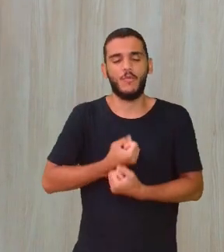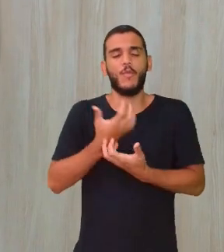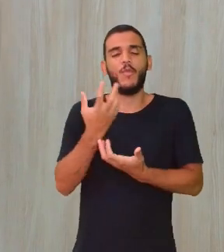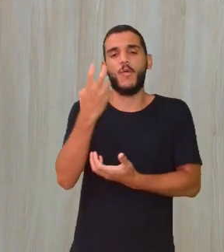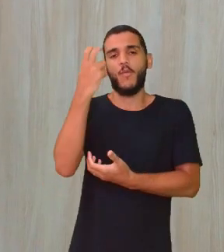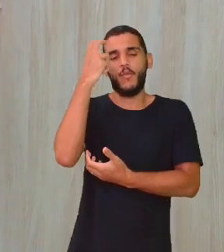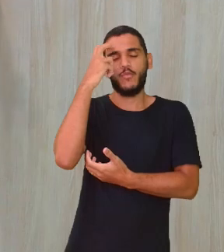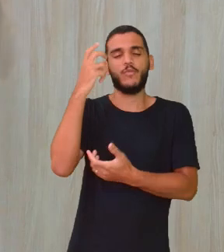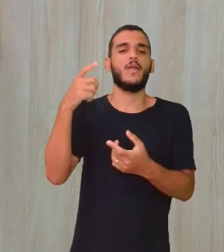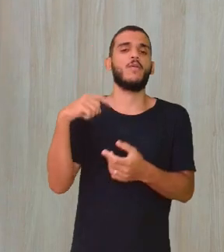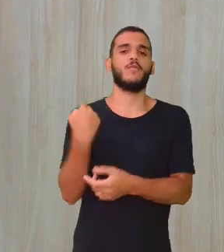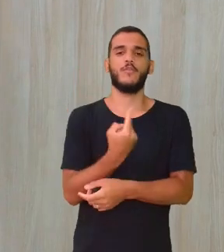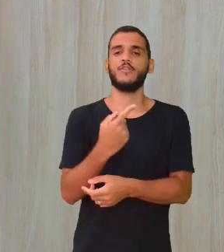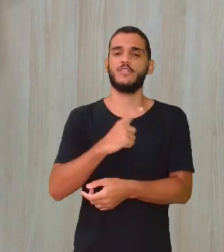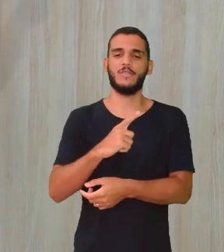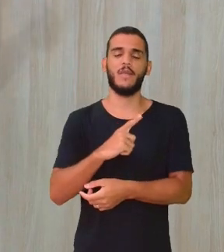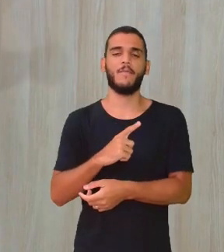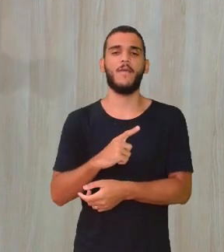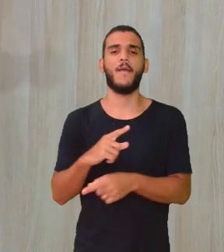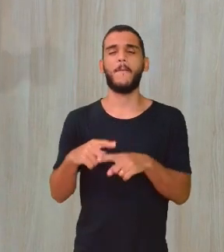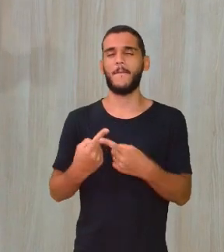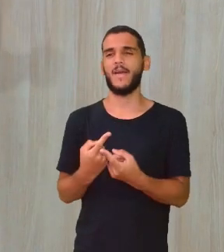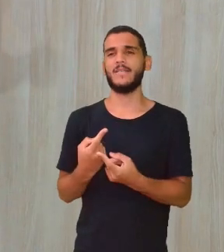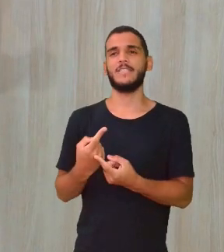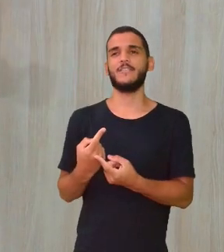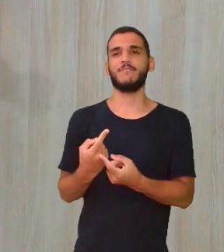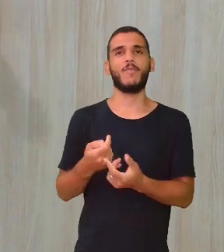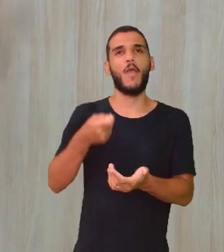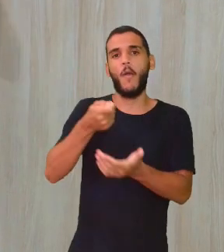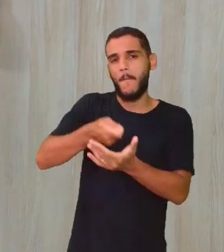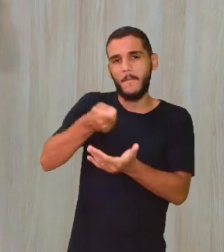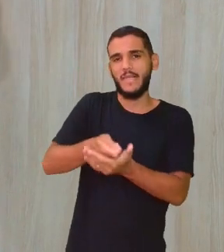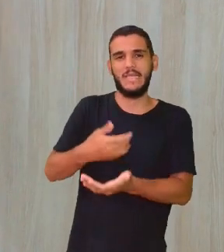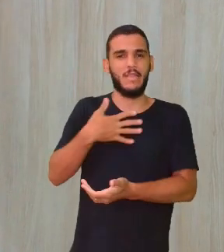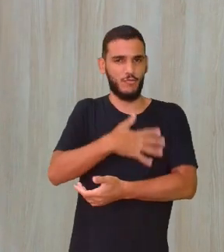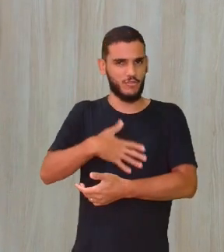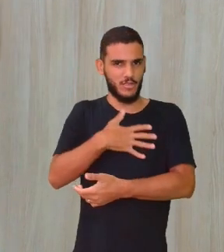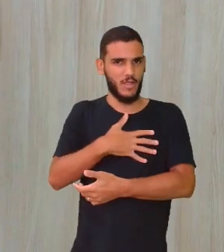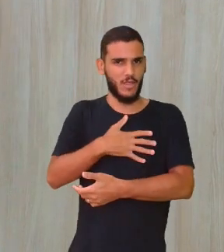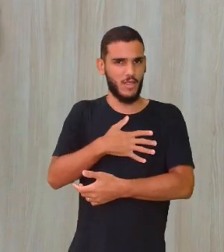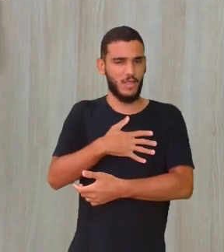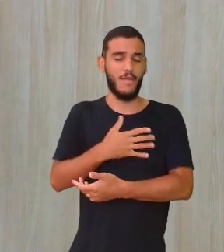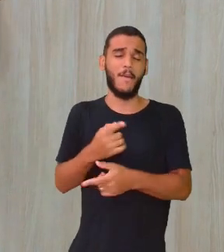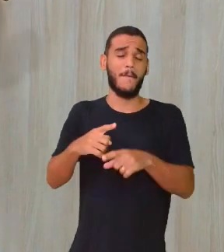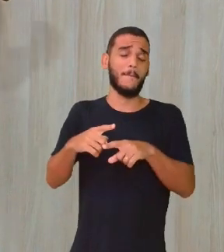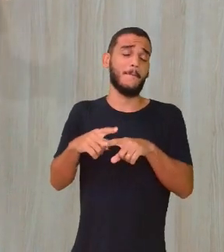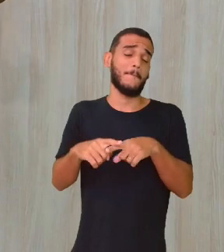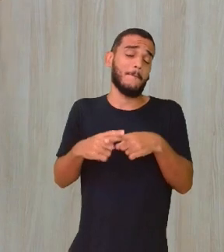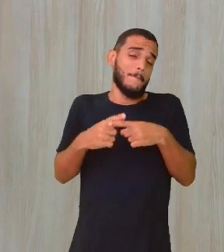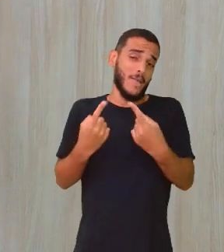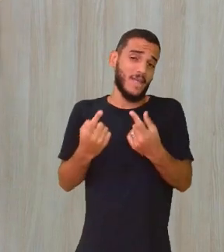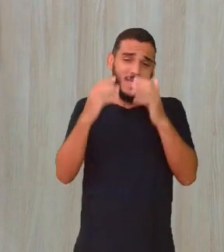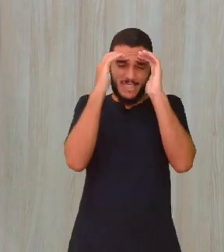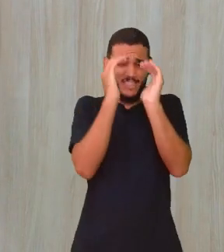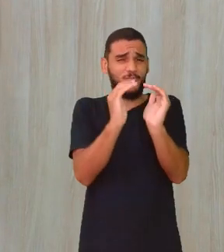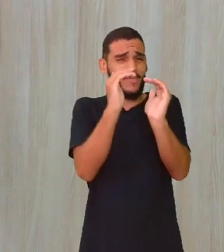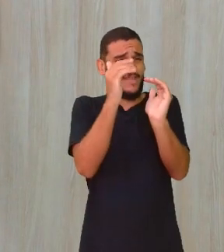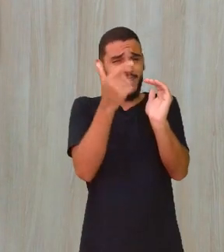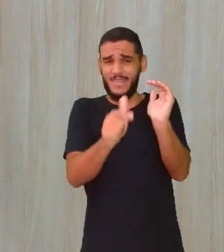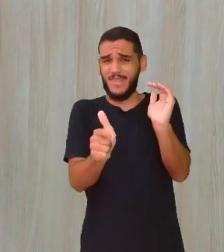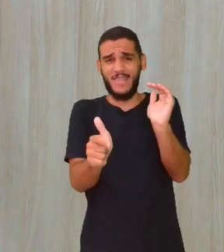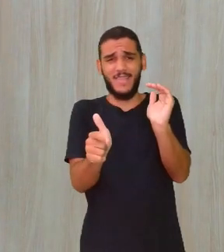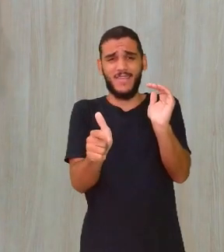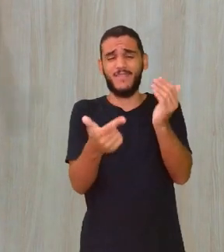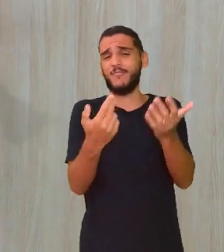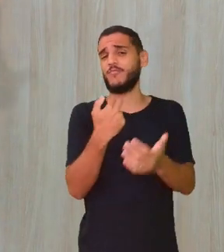expressões periféricas. Você não é obrigado a gostar, mas você não pode desrespeitar. Você não pode segregar. Você não pode dizer que